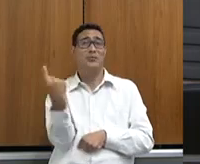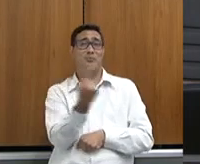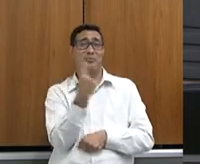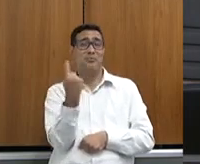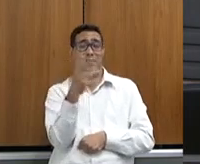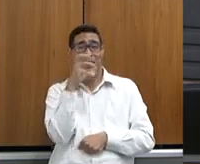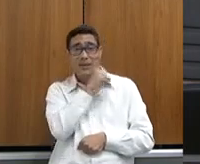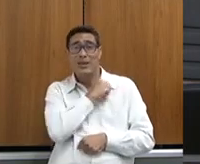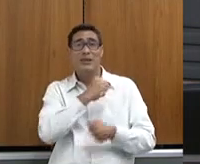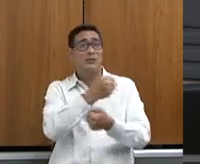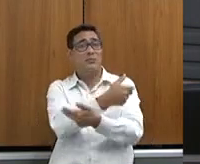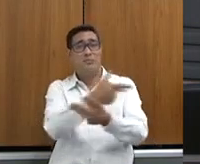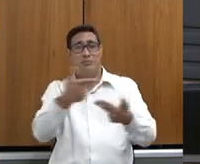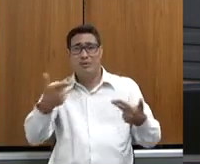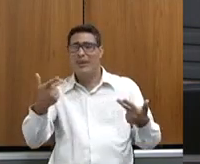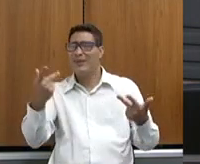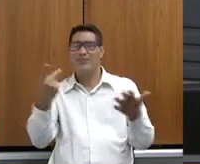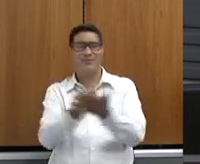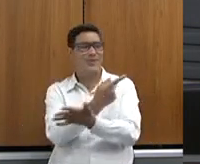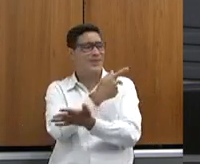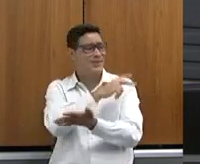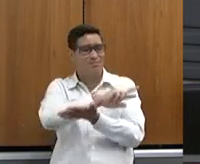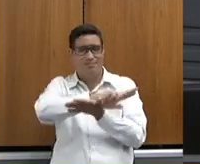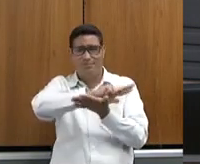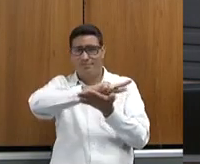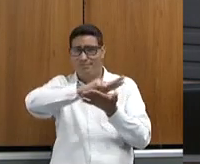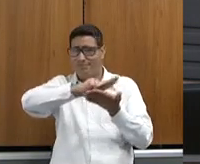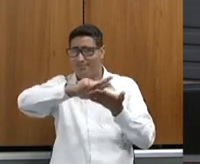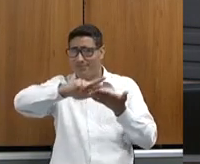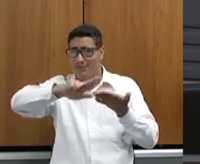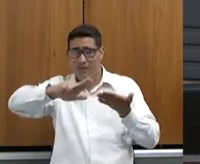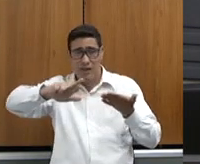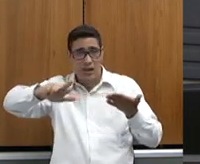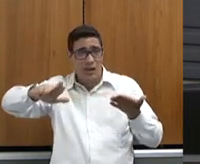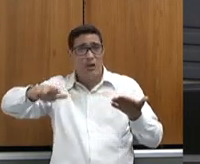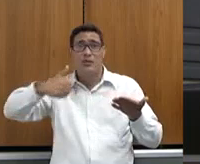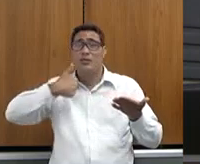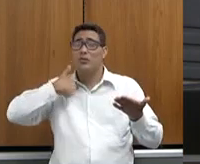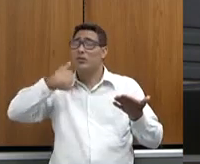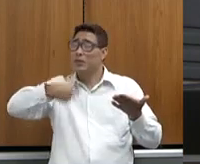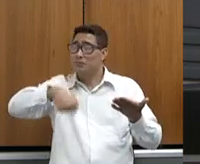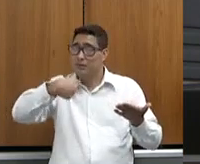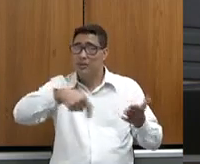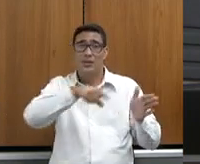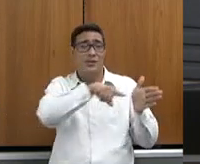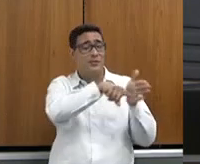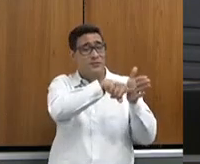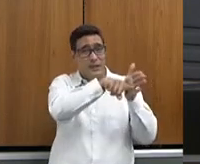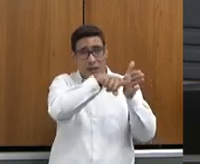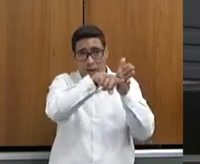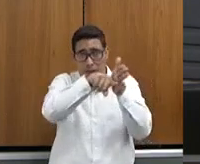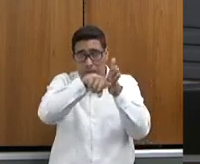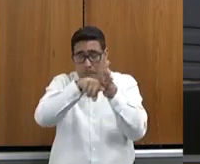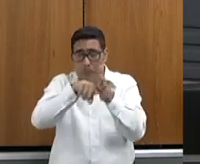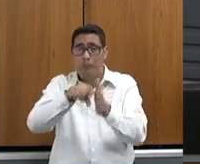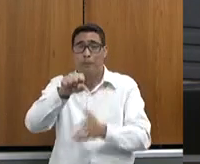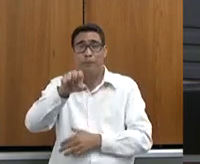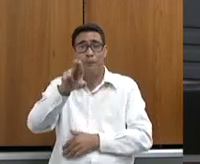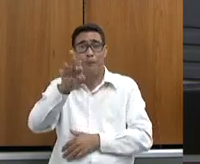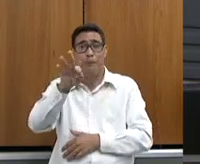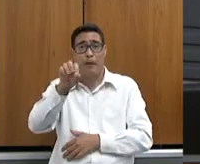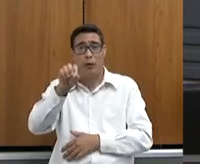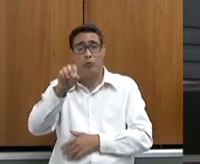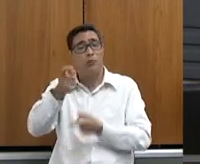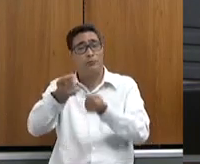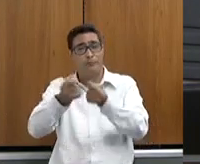PPCC, nós temos uma série de situações hoje que estão viabilizando uma inspeção através do autocontrole, porque o